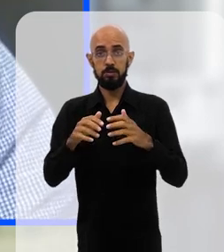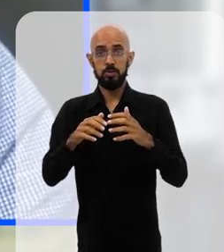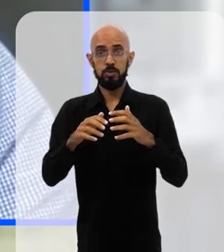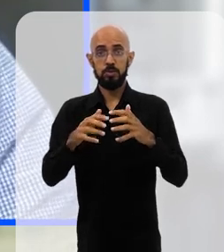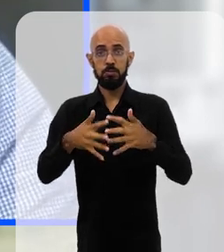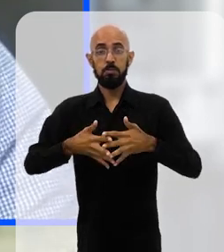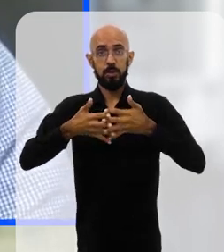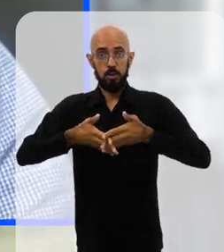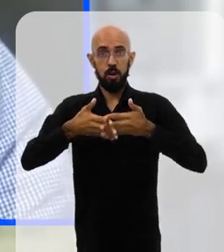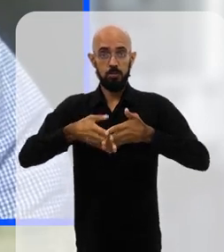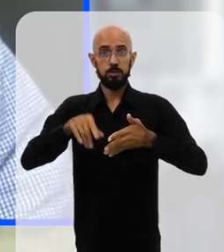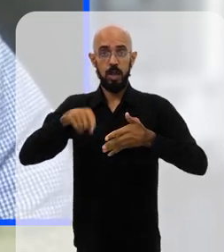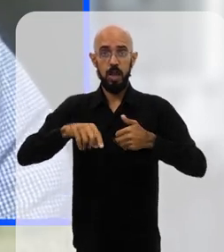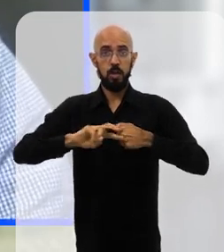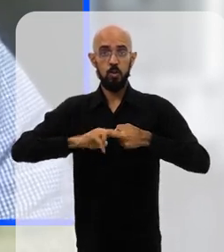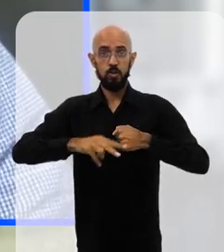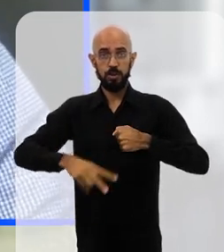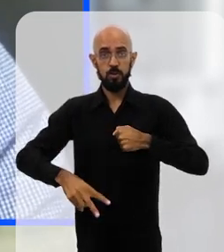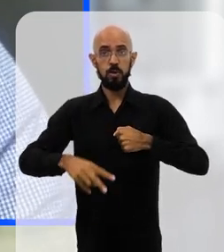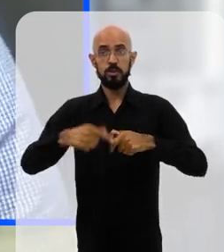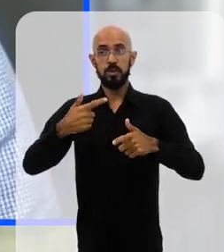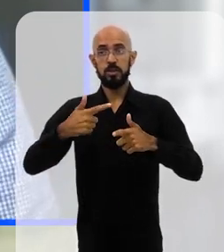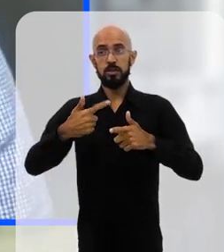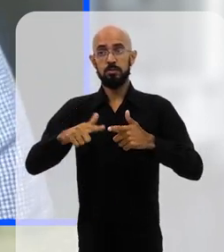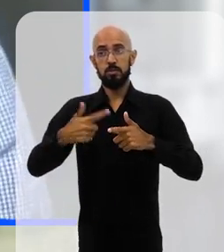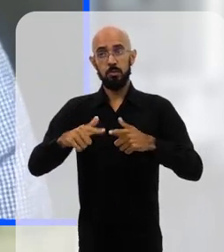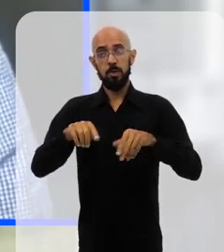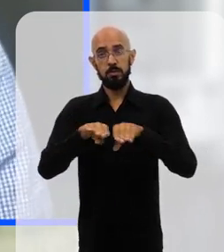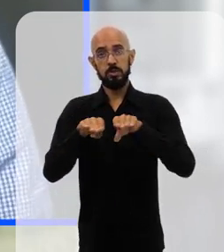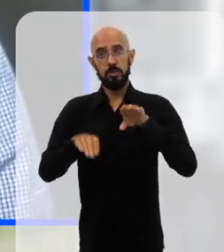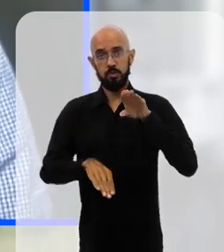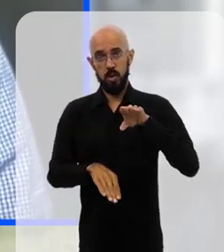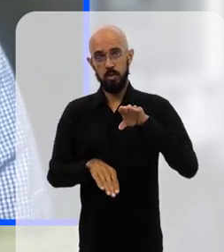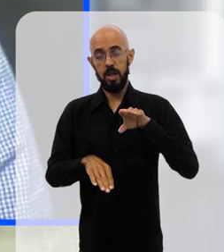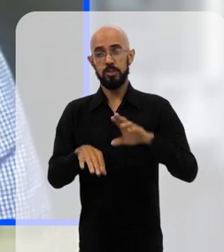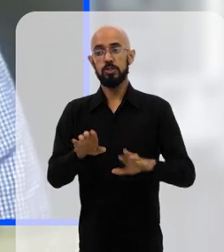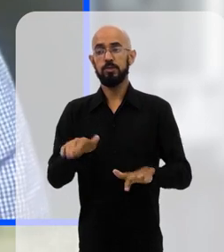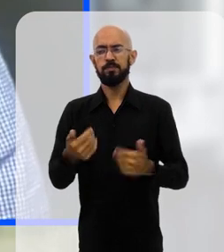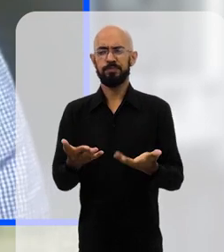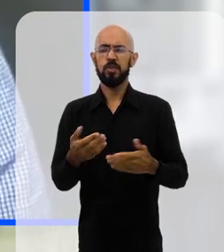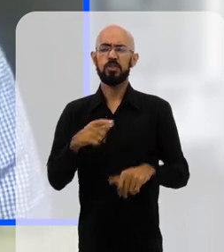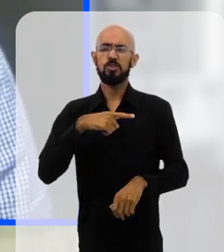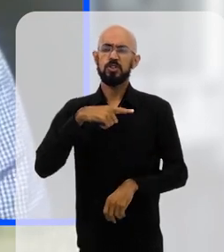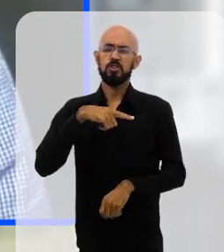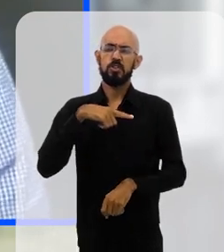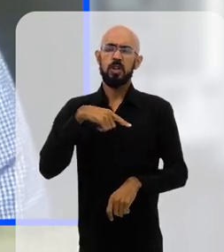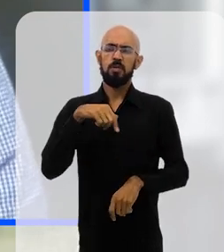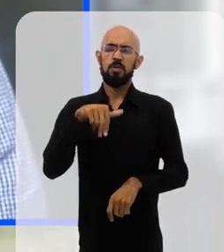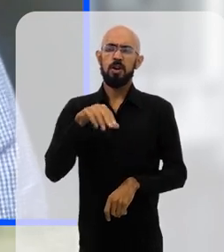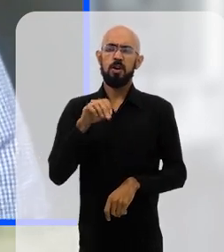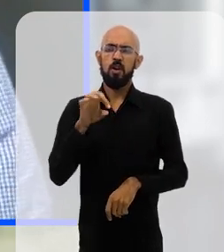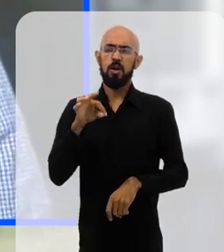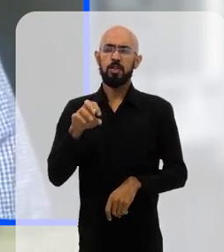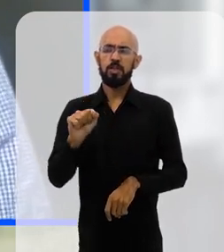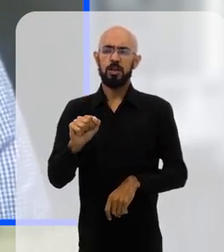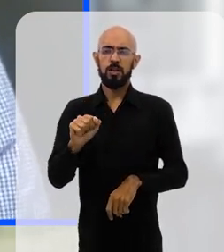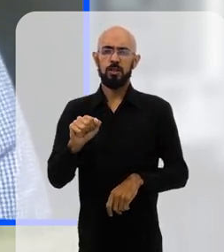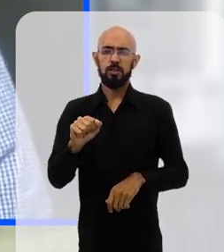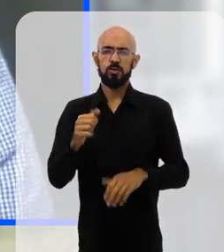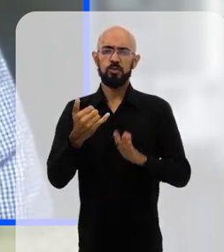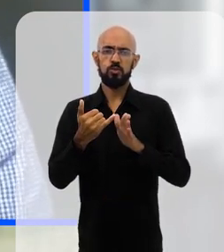Petrópolis, na verdade, também é o resultado desse contexto de desigualdade. A gente teve uma nota, por exemplo, do